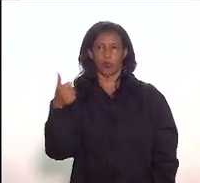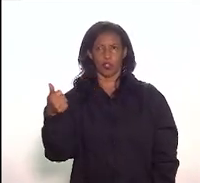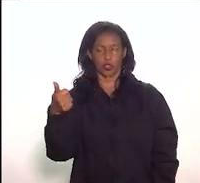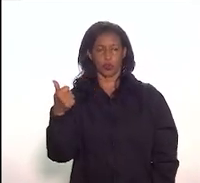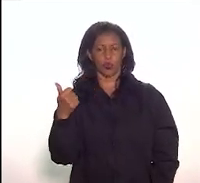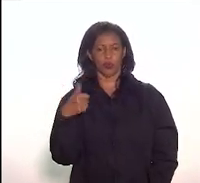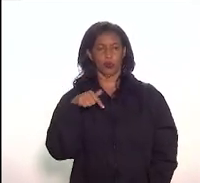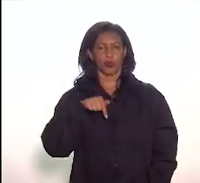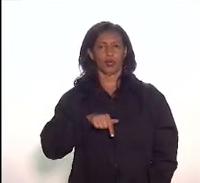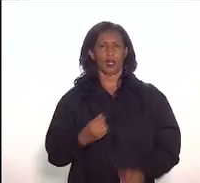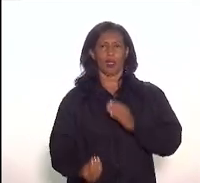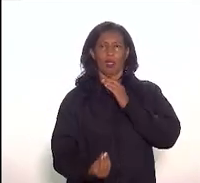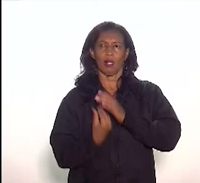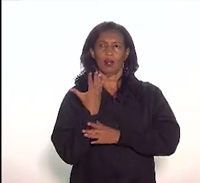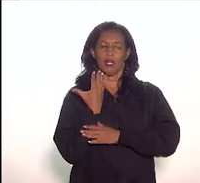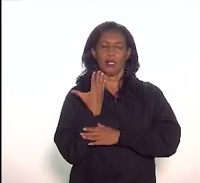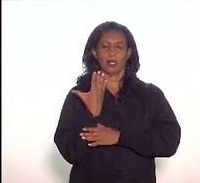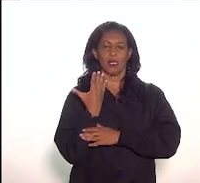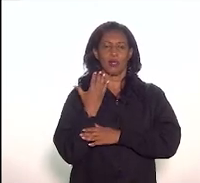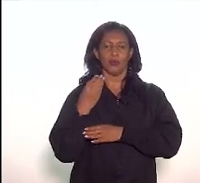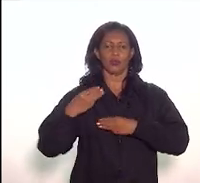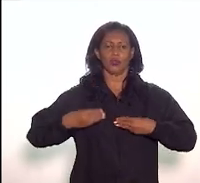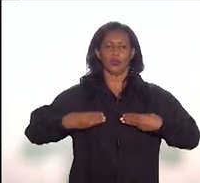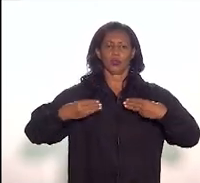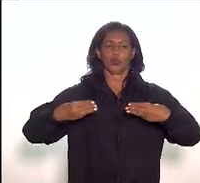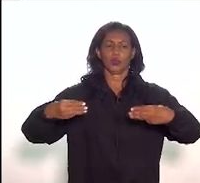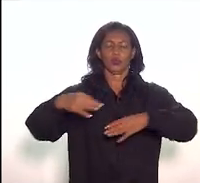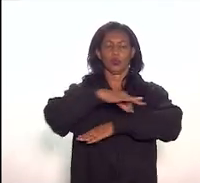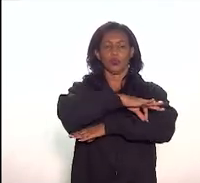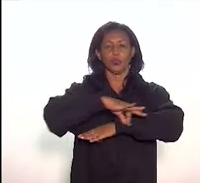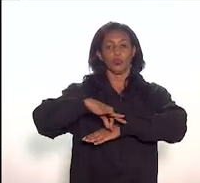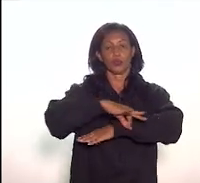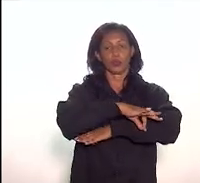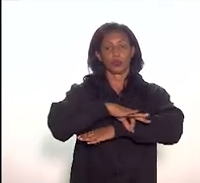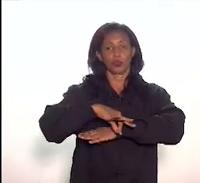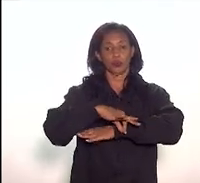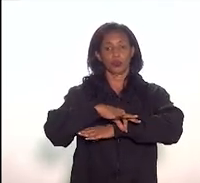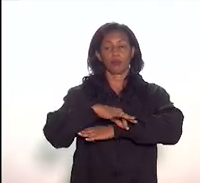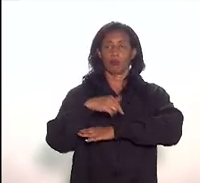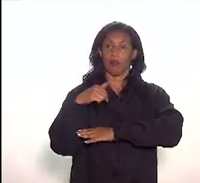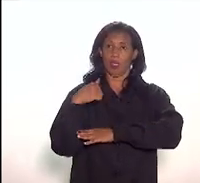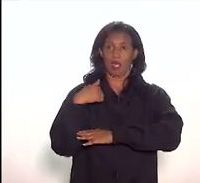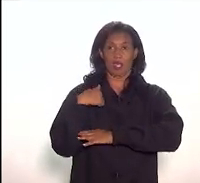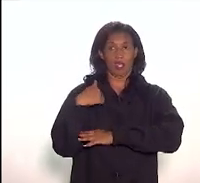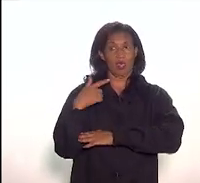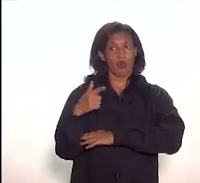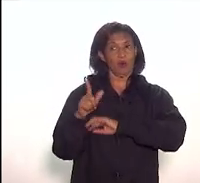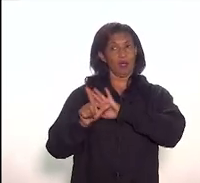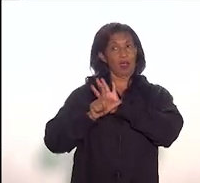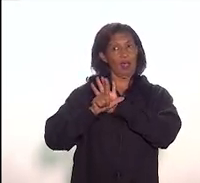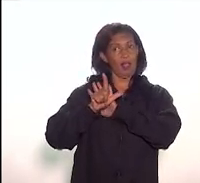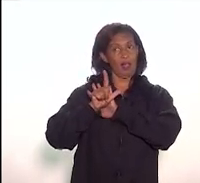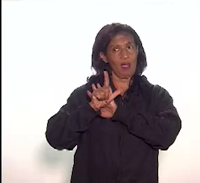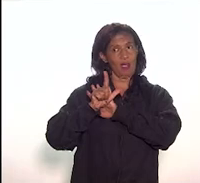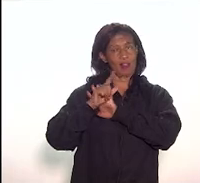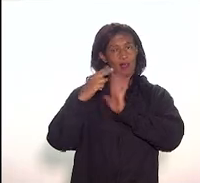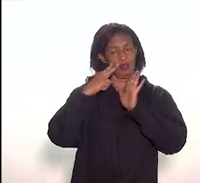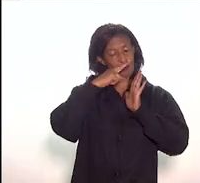propõe a criação do Museu de Arquitetura Urbana, eu aqui vou me ater ao projeto de lei que eu li,